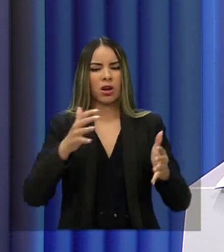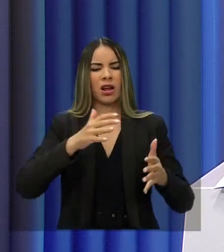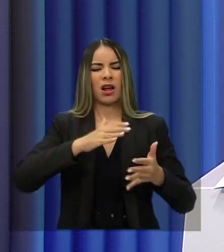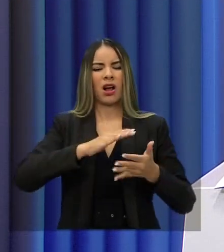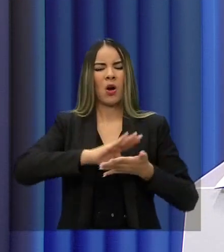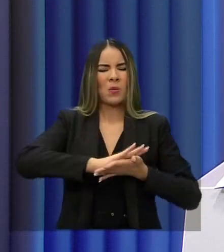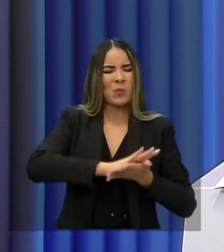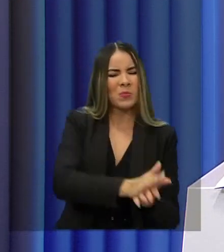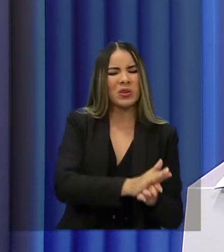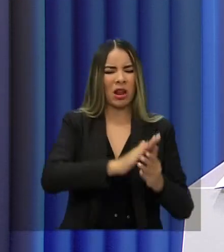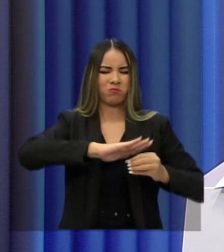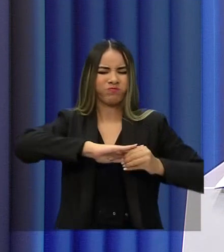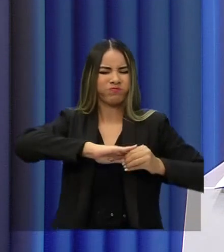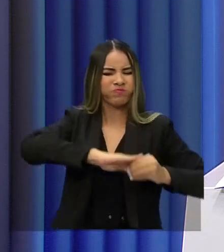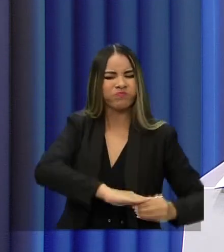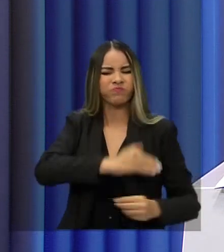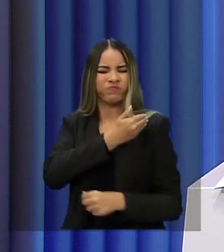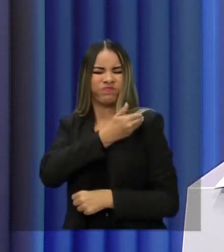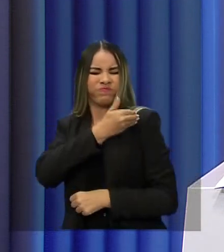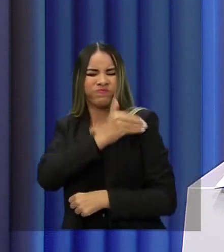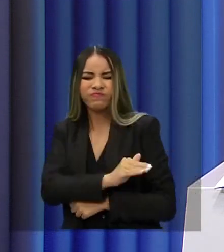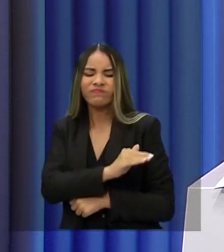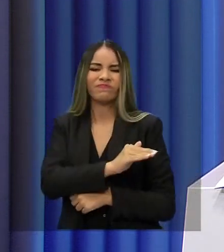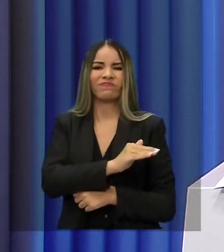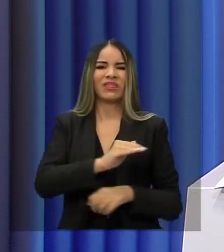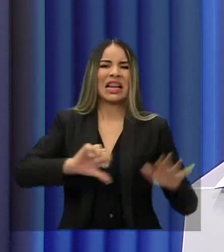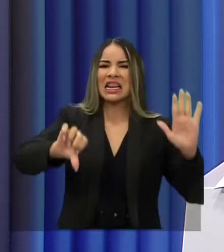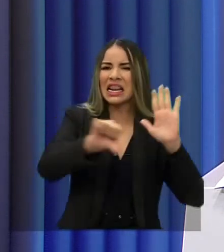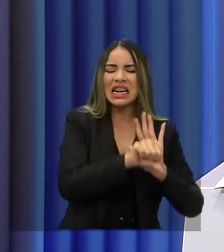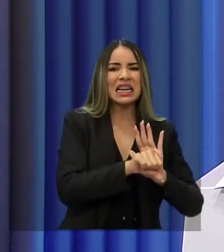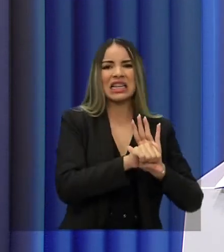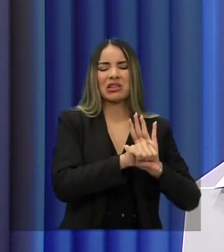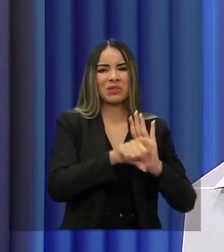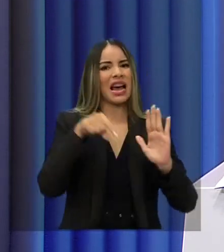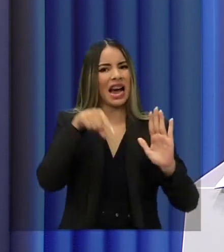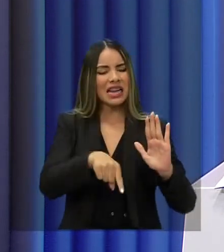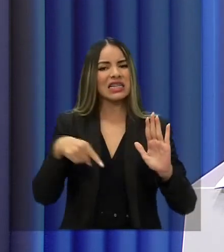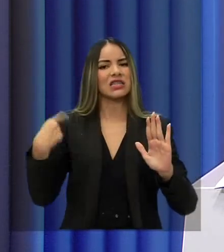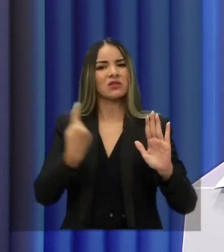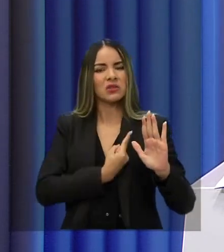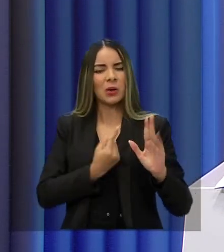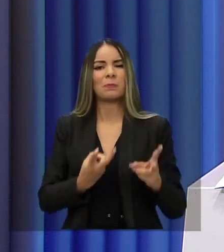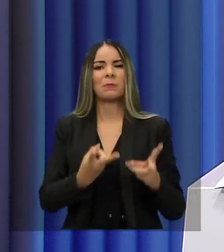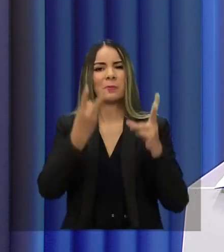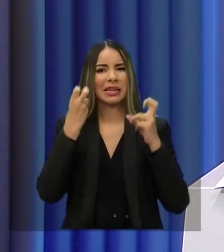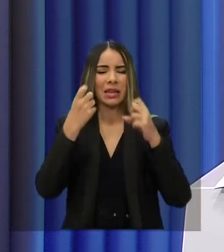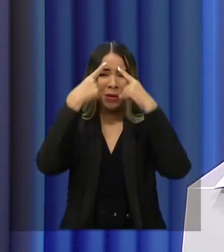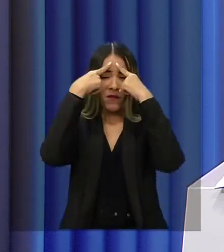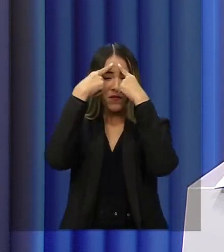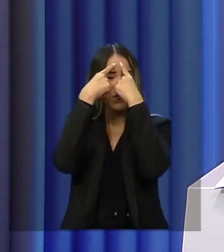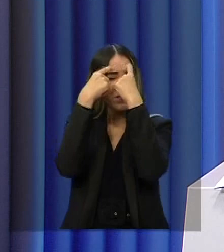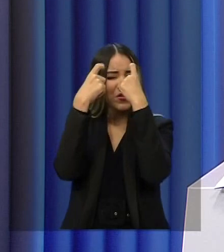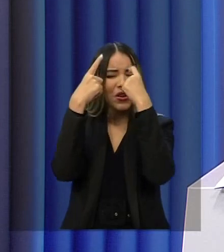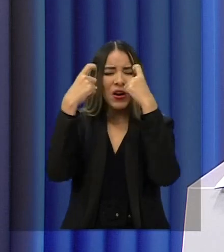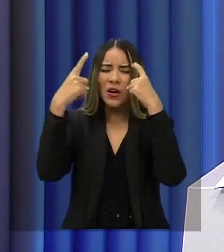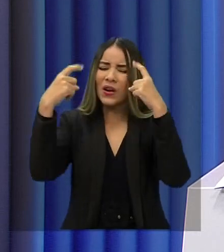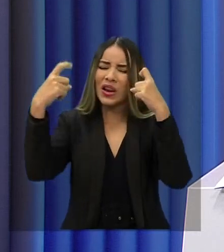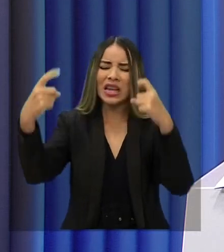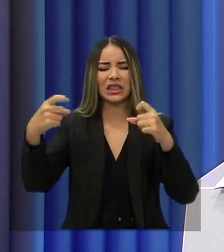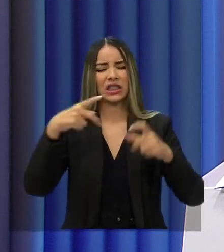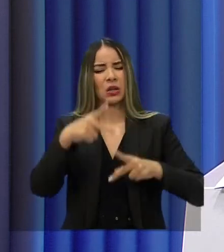Humilhação, preconceito e impunidade têm marcado a história de convívio com a violência de muitas dessas